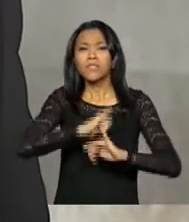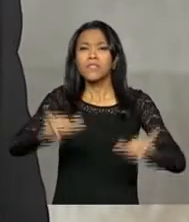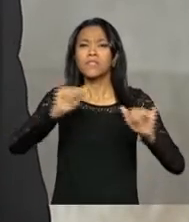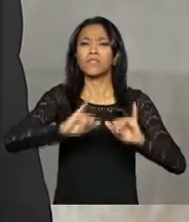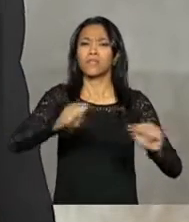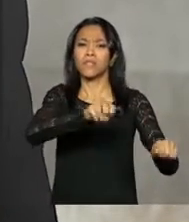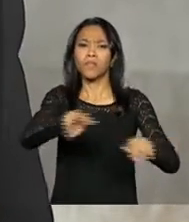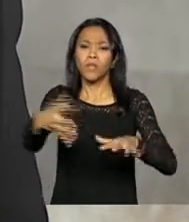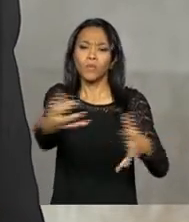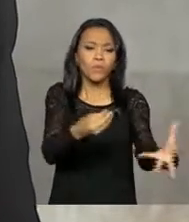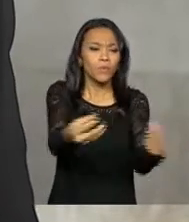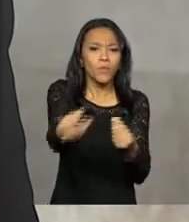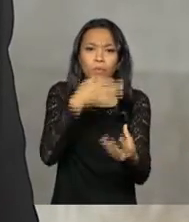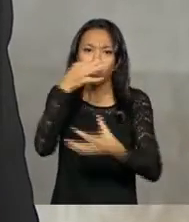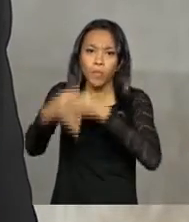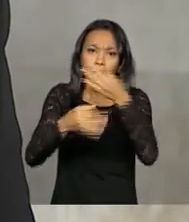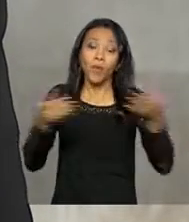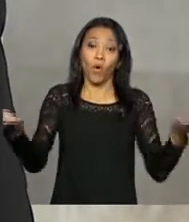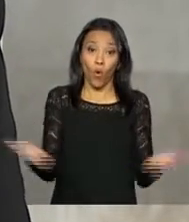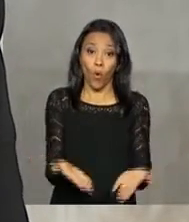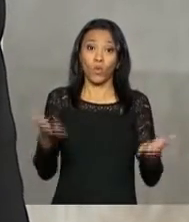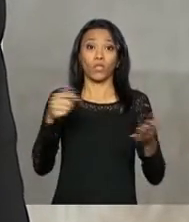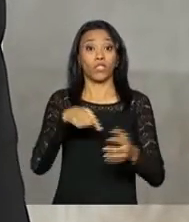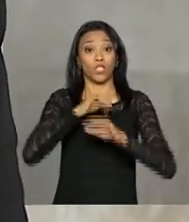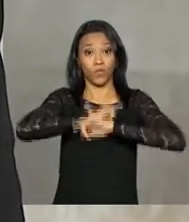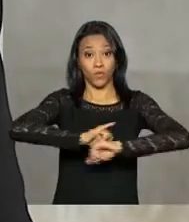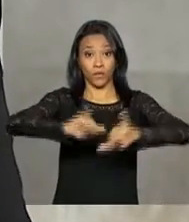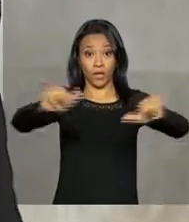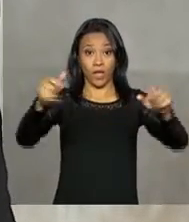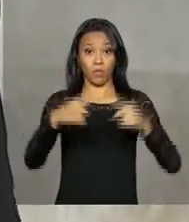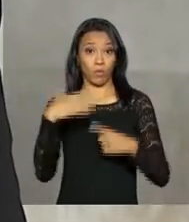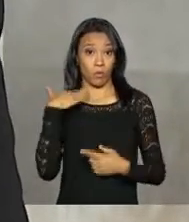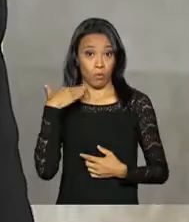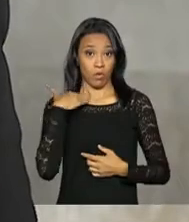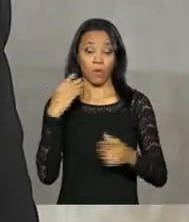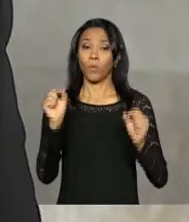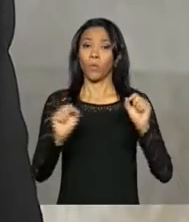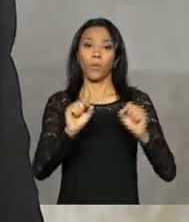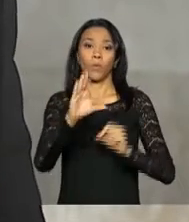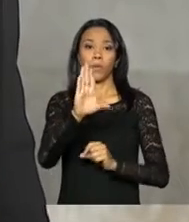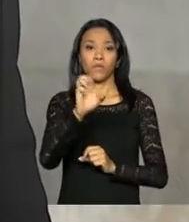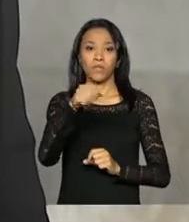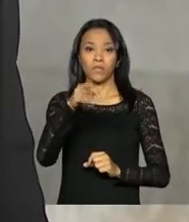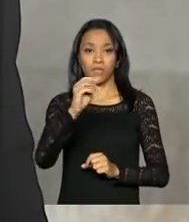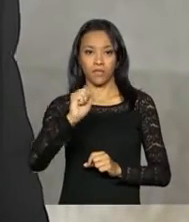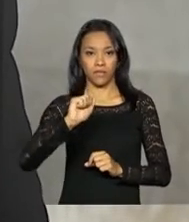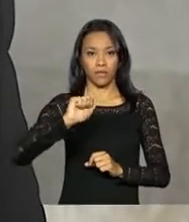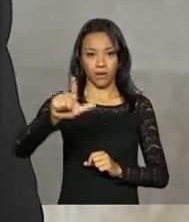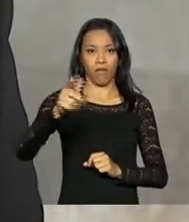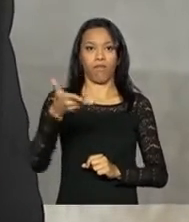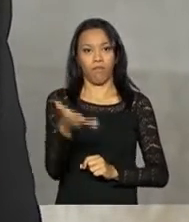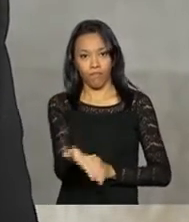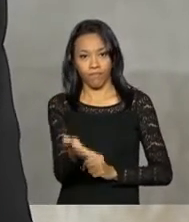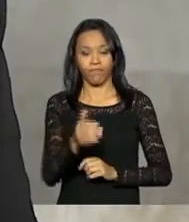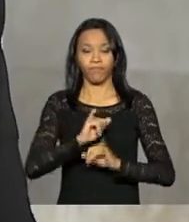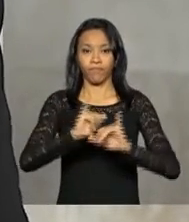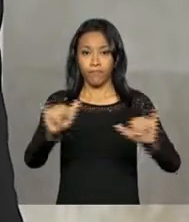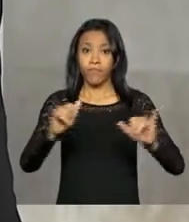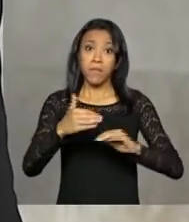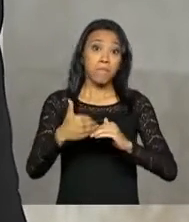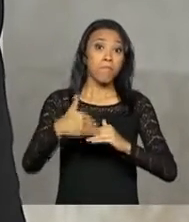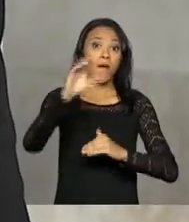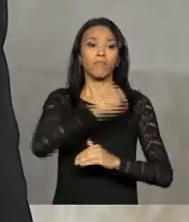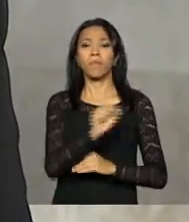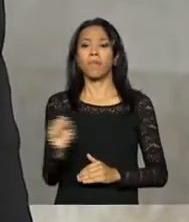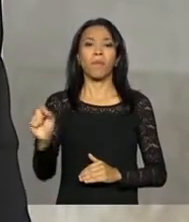e divulgadas hoje pelo Banco Central, por meio do relatório de mercado, também conhecido como Boletim Focus. Mais de 100